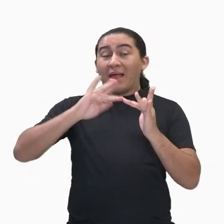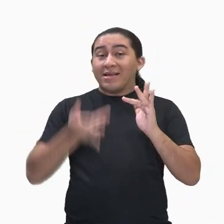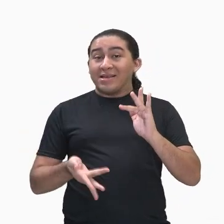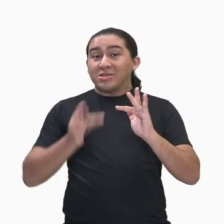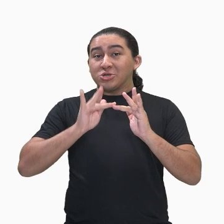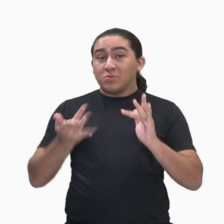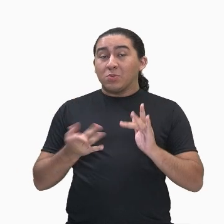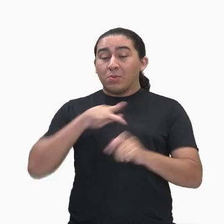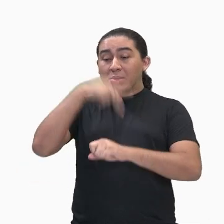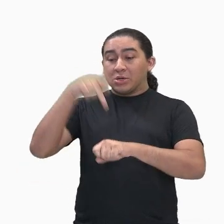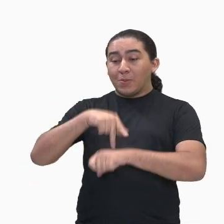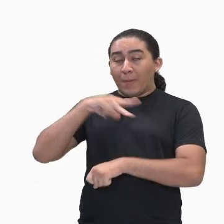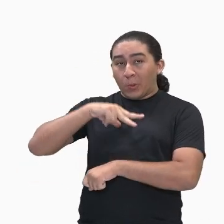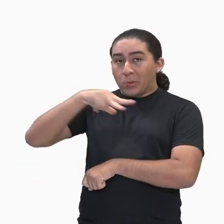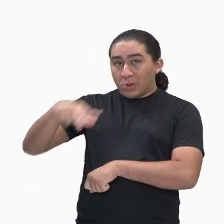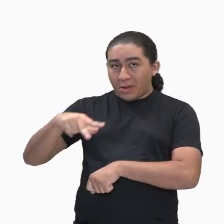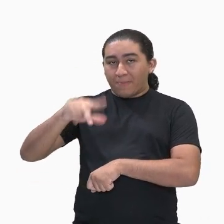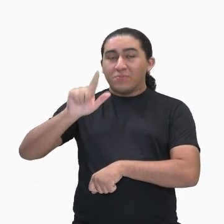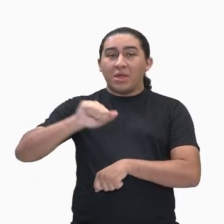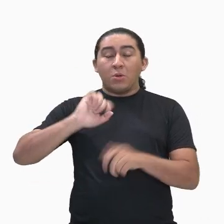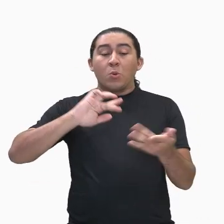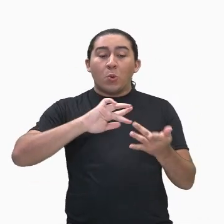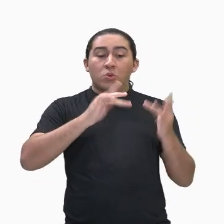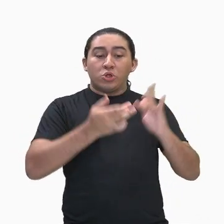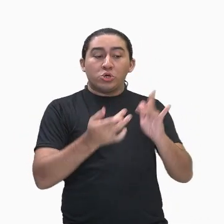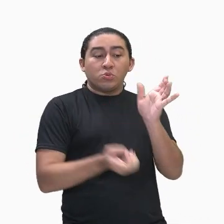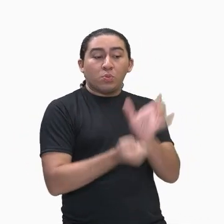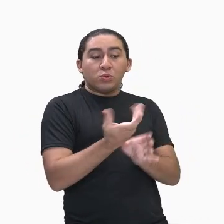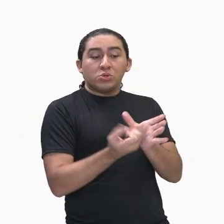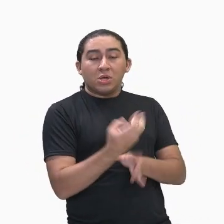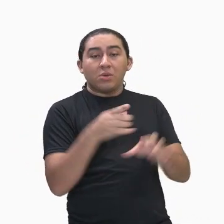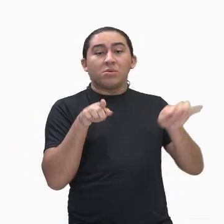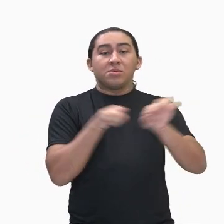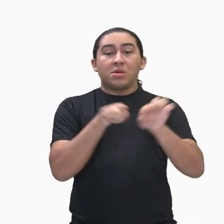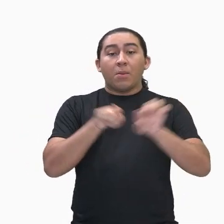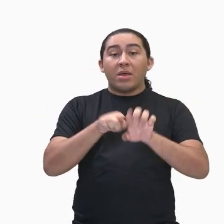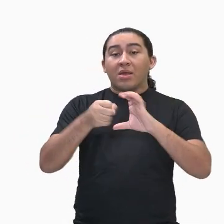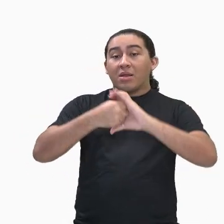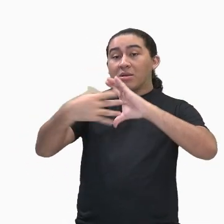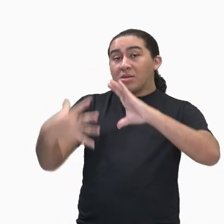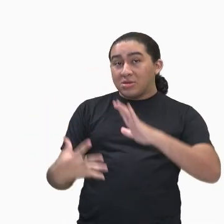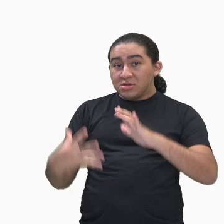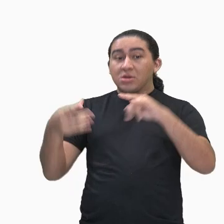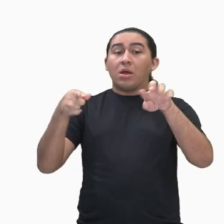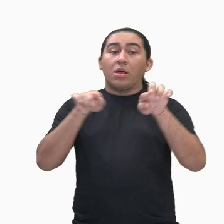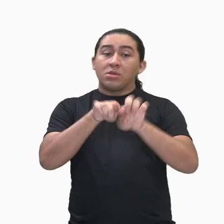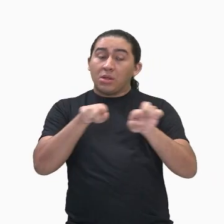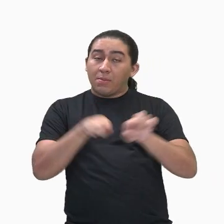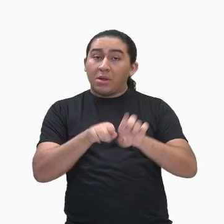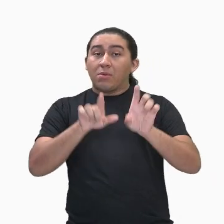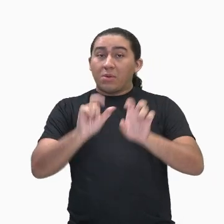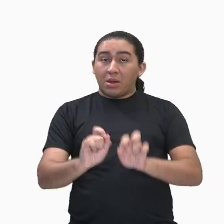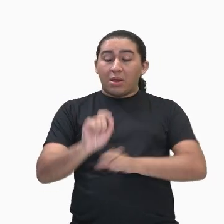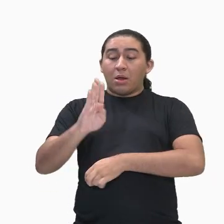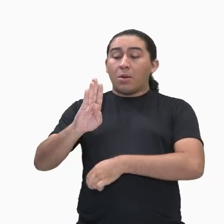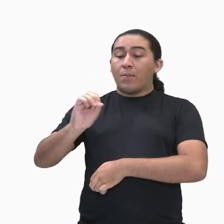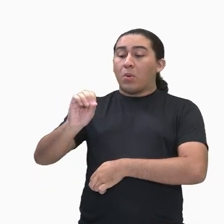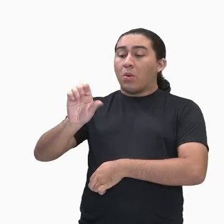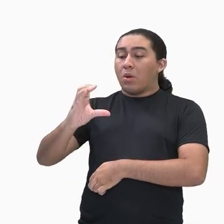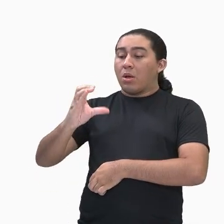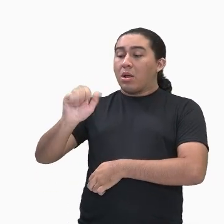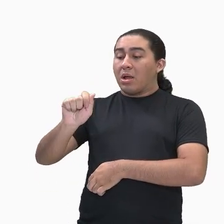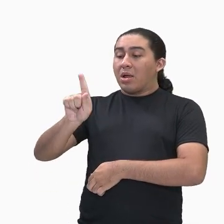Portugal, contexto de produção. Arcadismo em Portugal, características. E Arcadismo em Portugal,